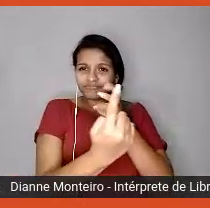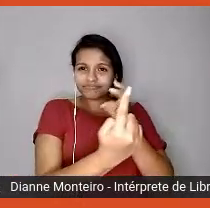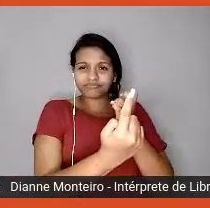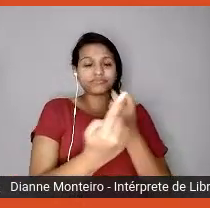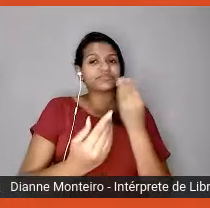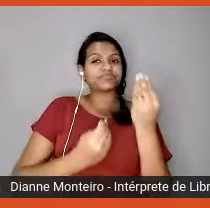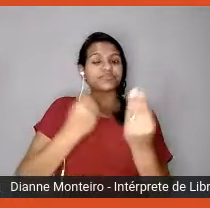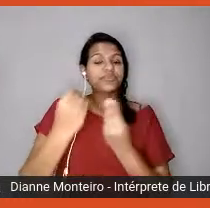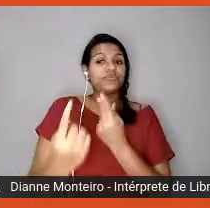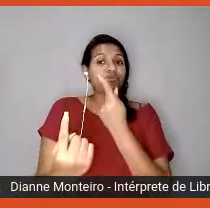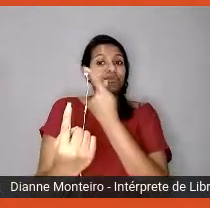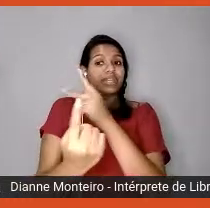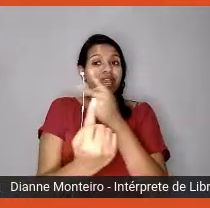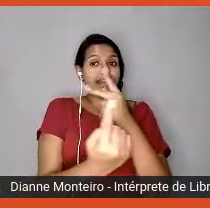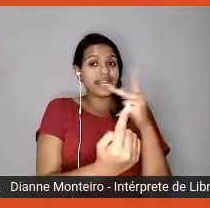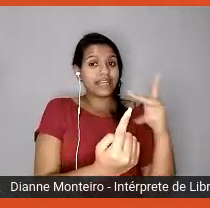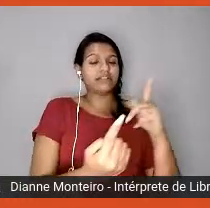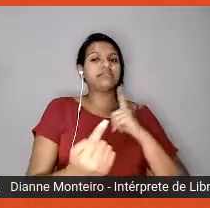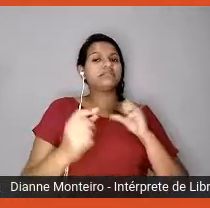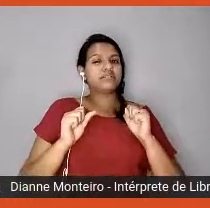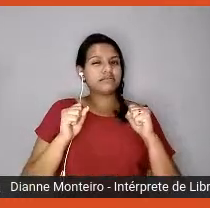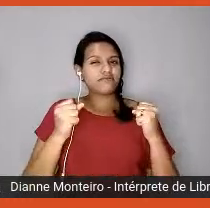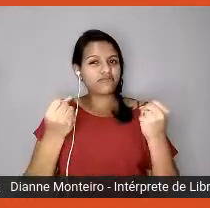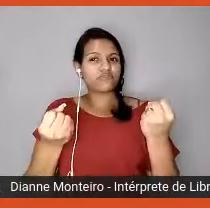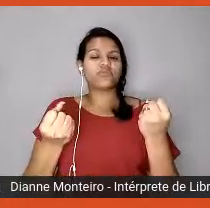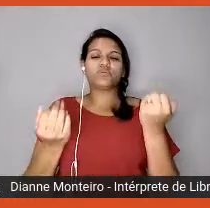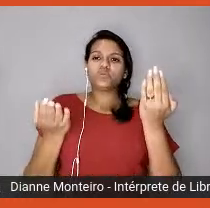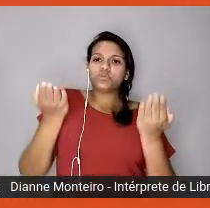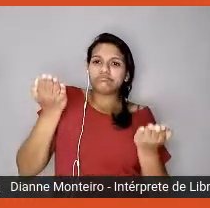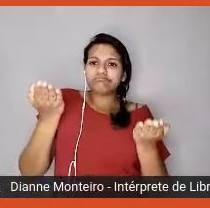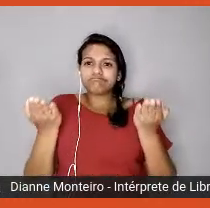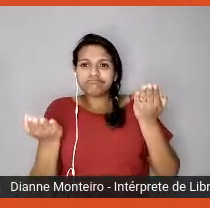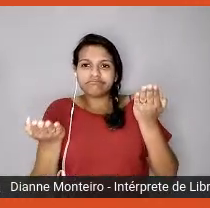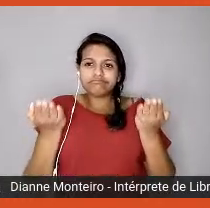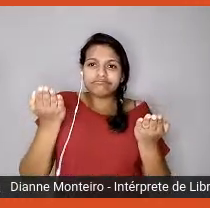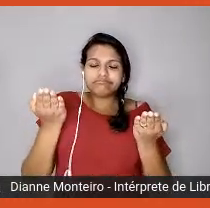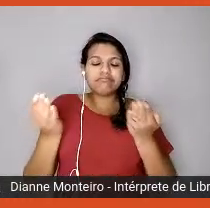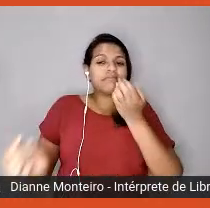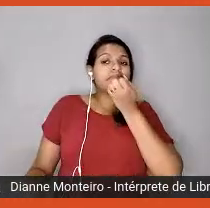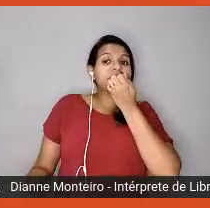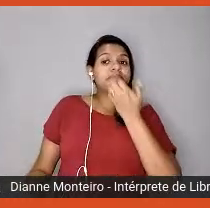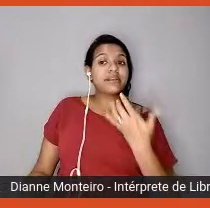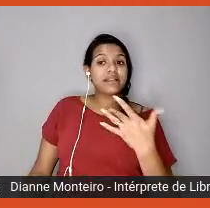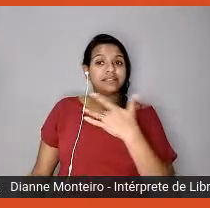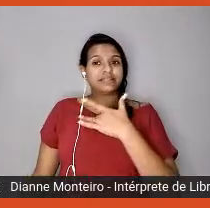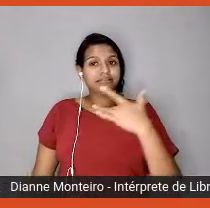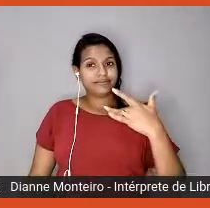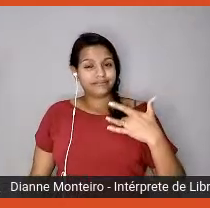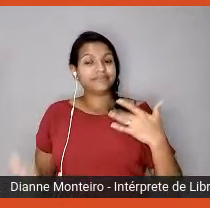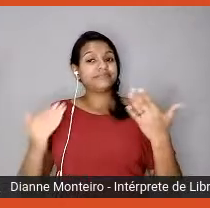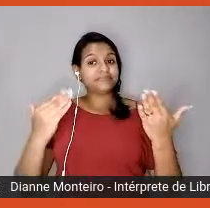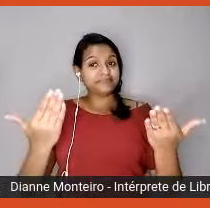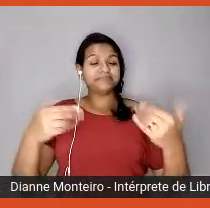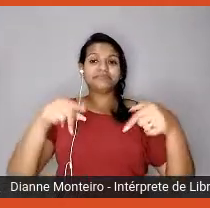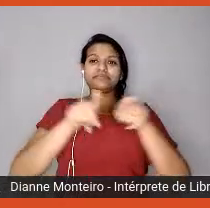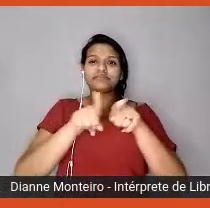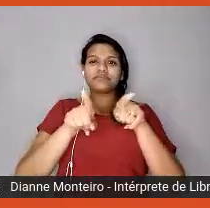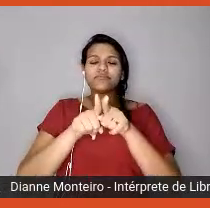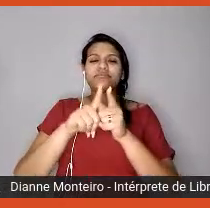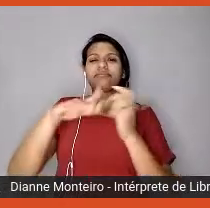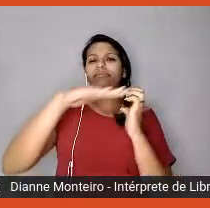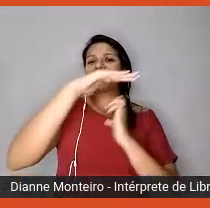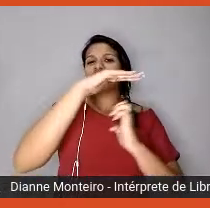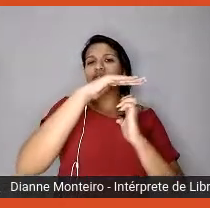propostas muito particulares de cada empresa, elas precisam ser dimensionadas. E aí eu